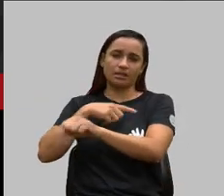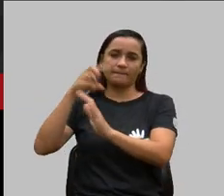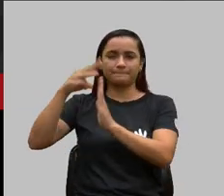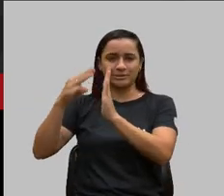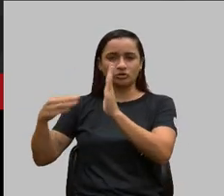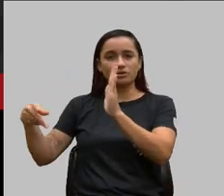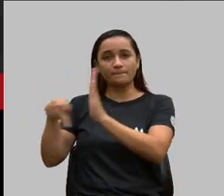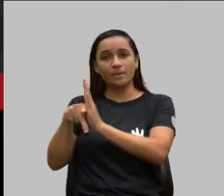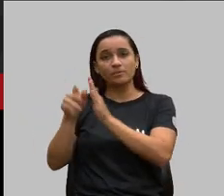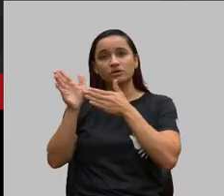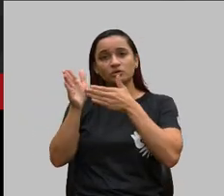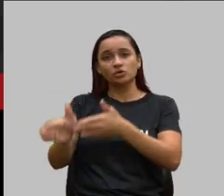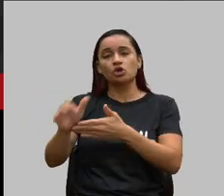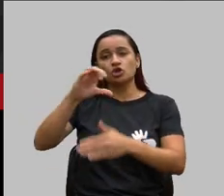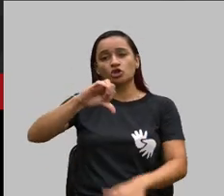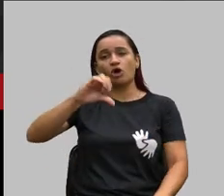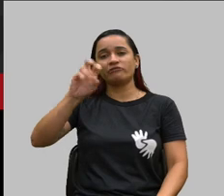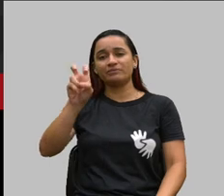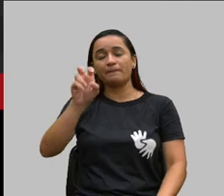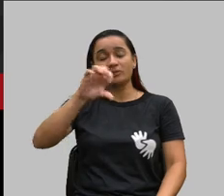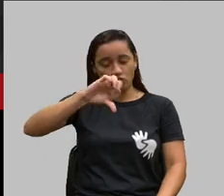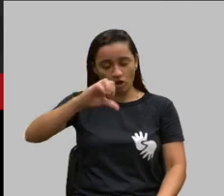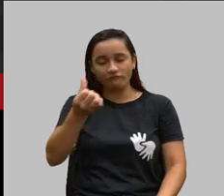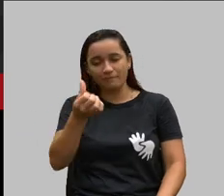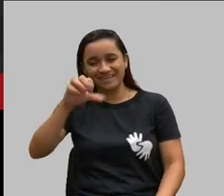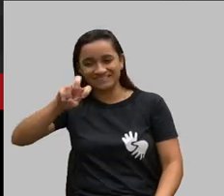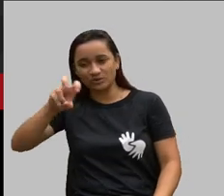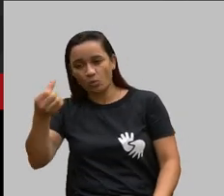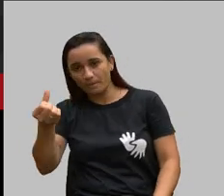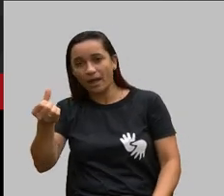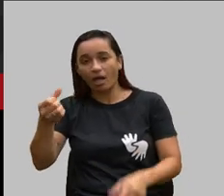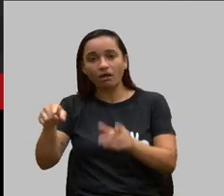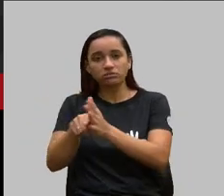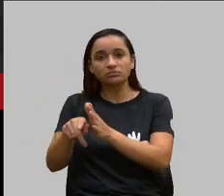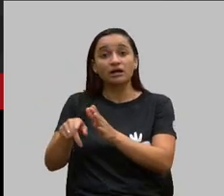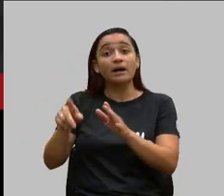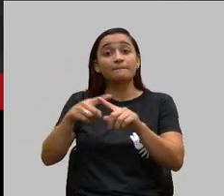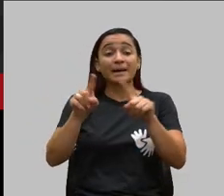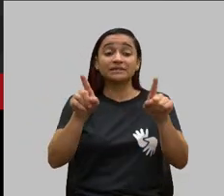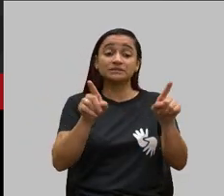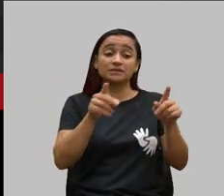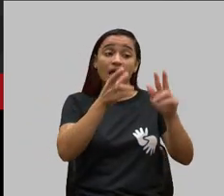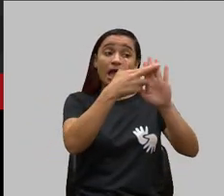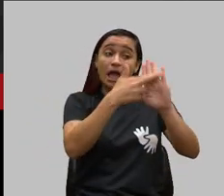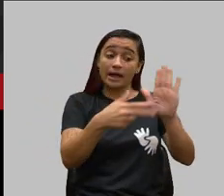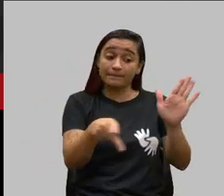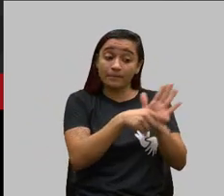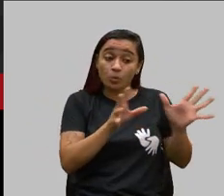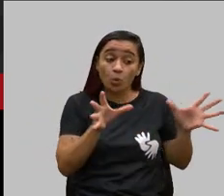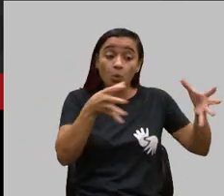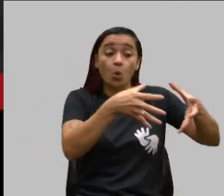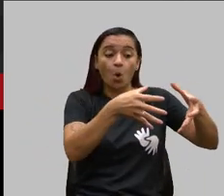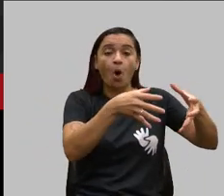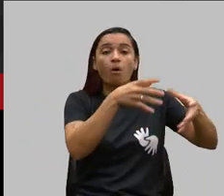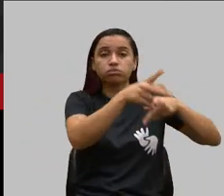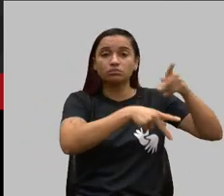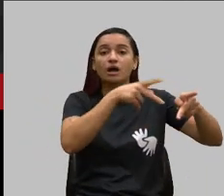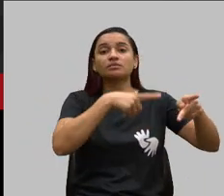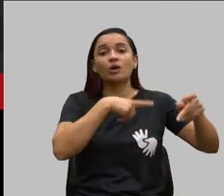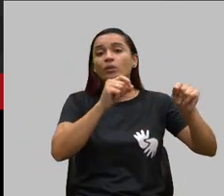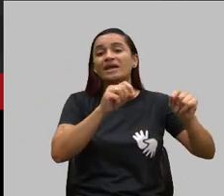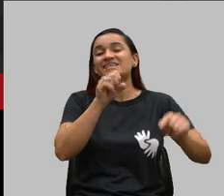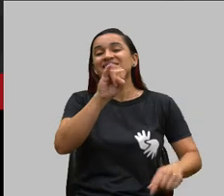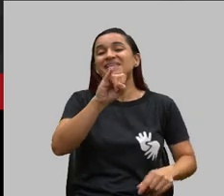9961, assim coloca. Em relação ao reajuste coletivo, existem regras. A primeira, se for a contratos até 30